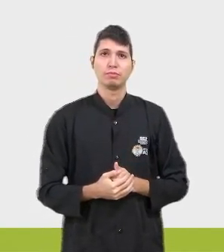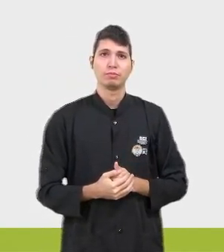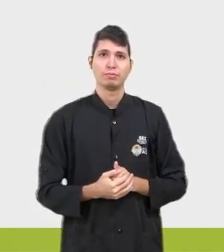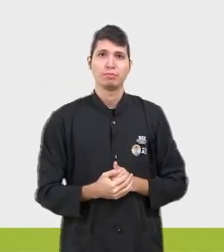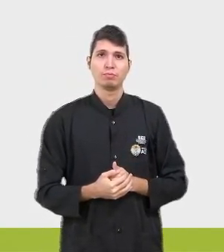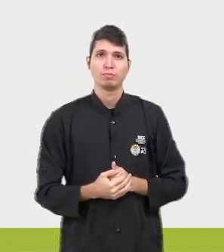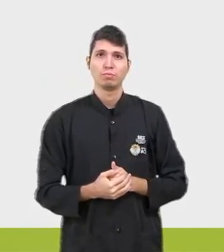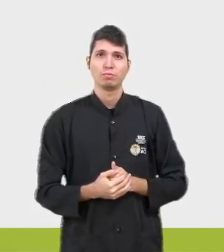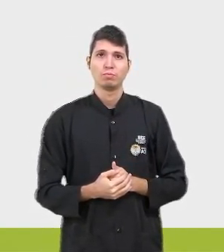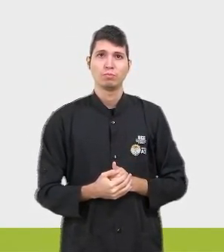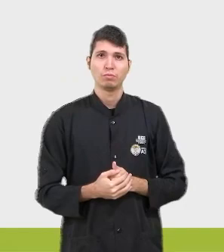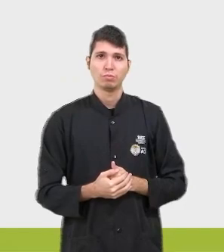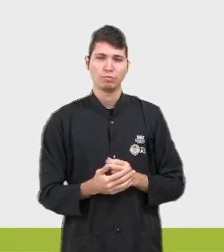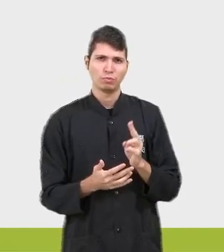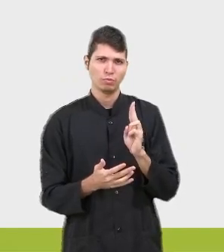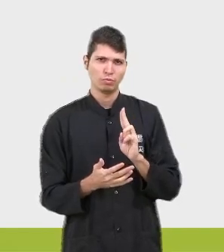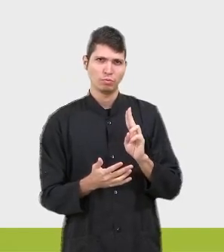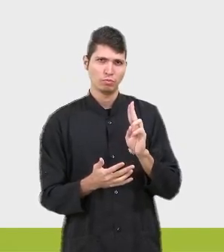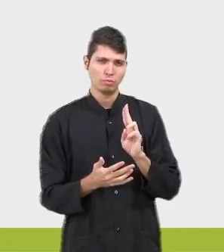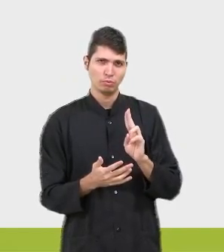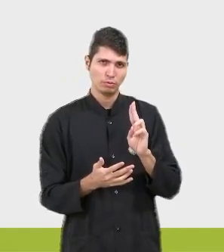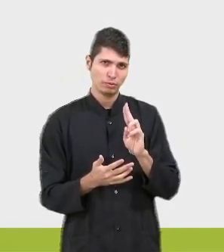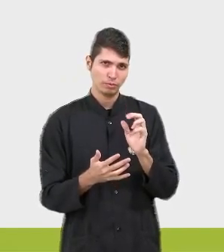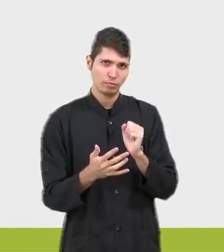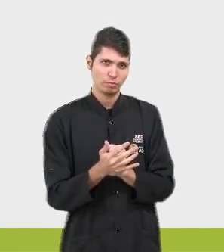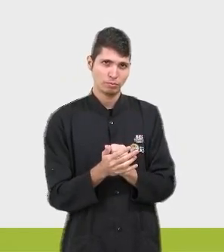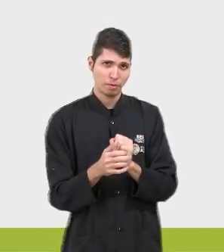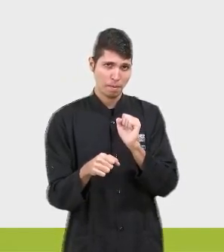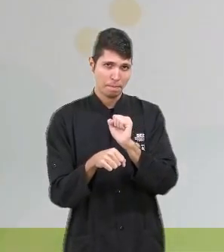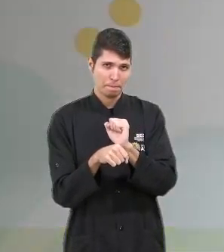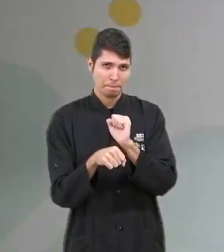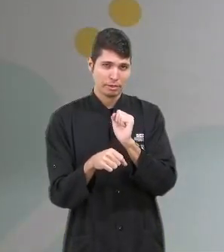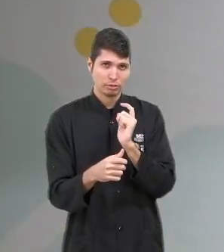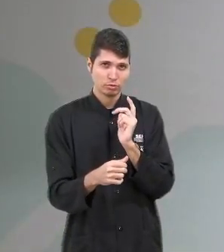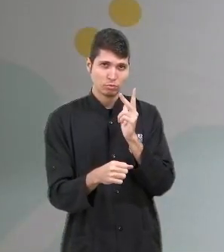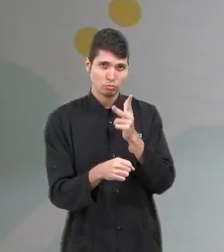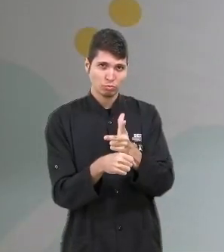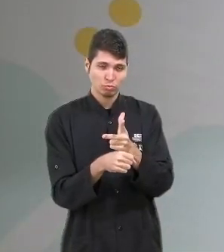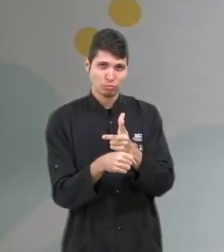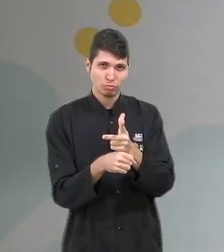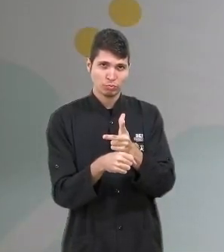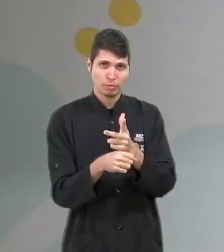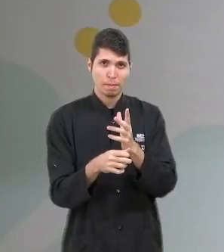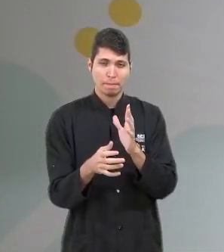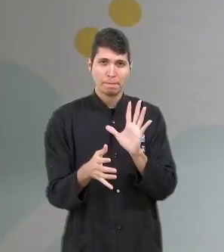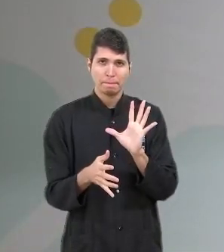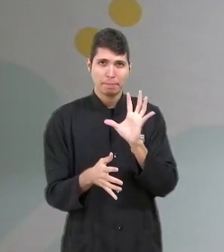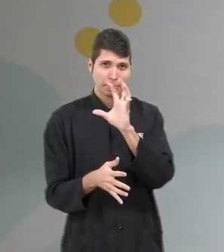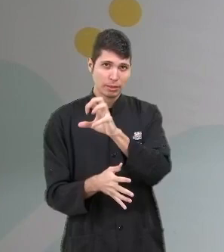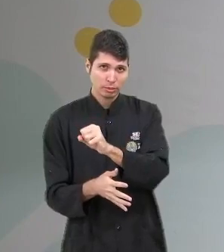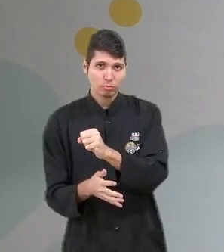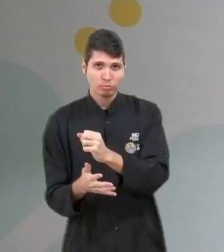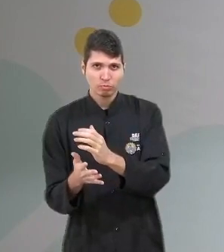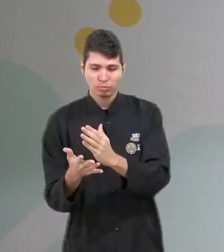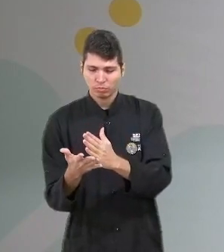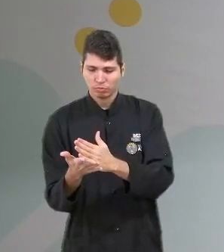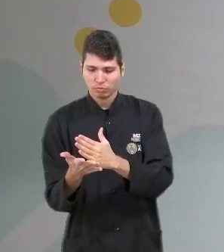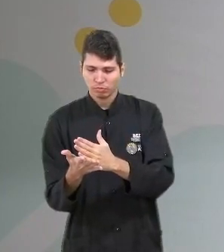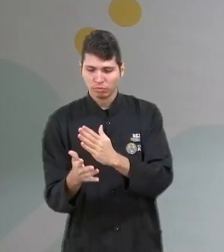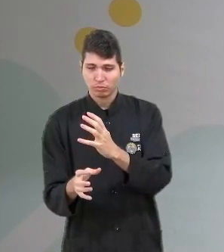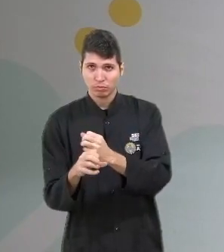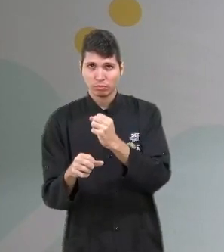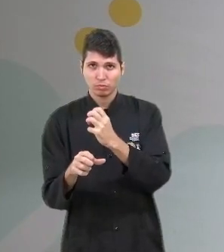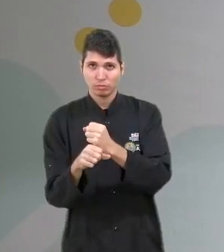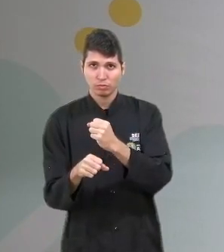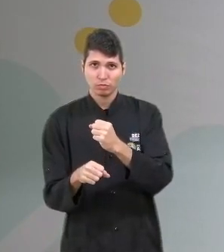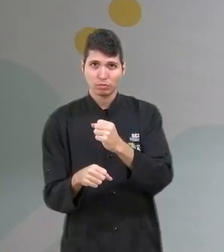ponto de mínimo, pega o caderninho, dá uma paradinha no vídeo, tá? Vem aqui, Pega o caderninho, dá uma paradinha no vídeo, tá bom? Calcula a equação